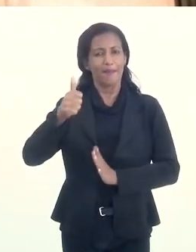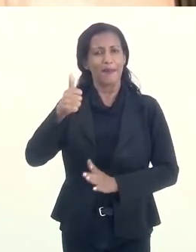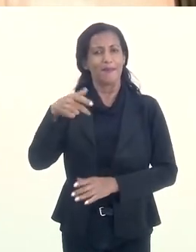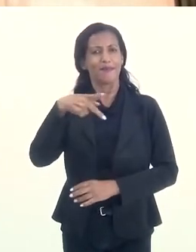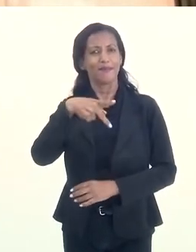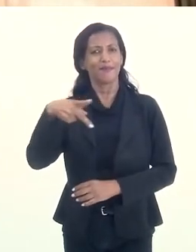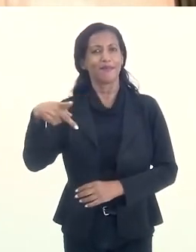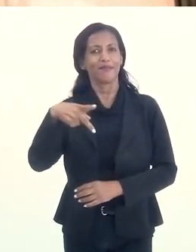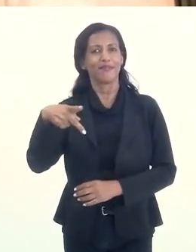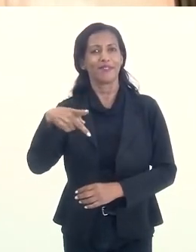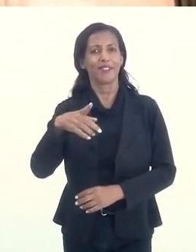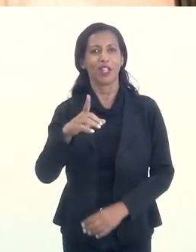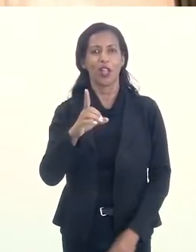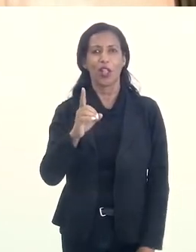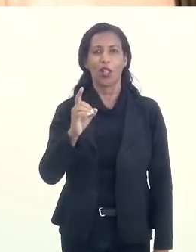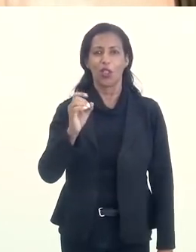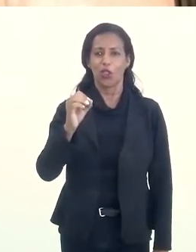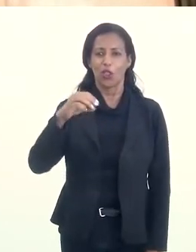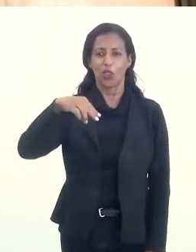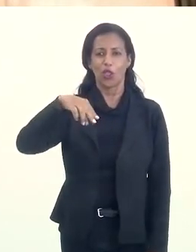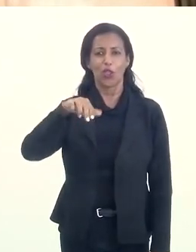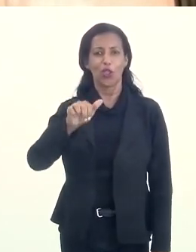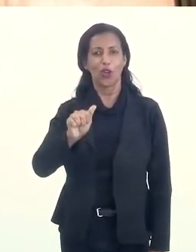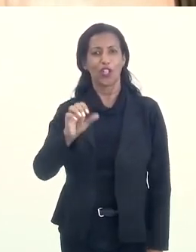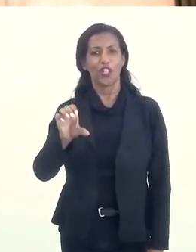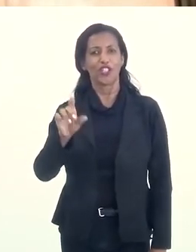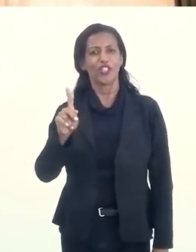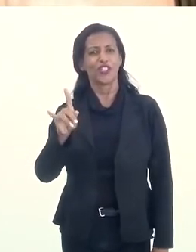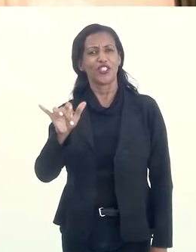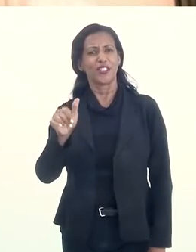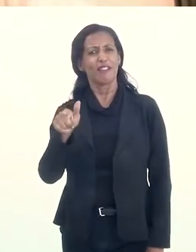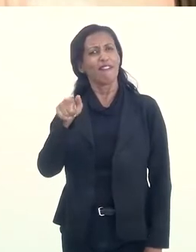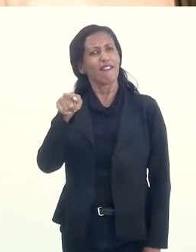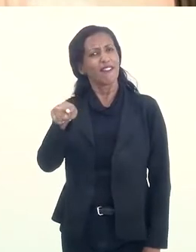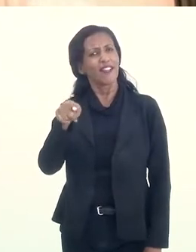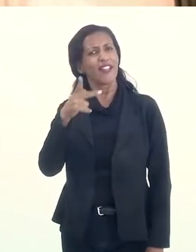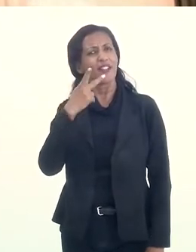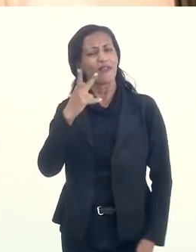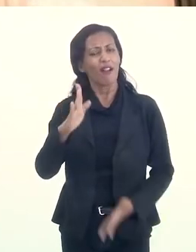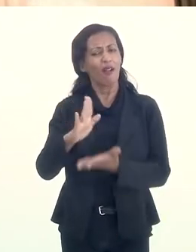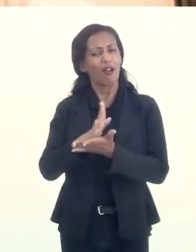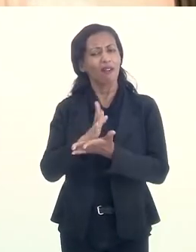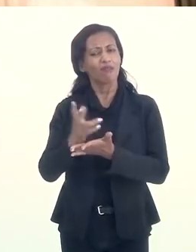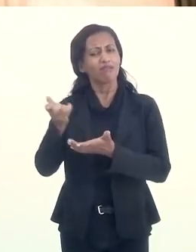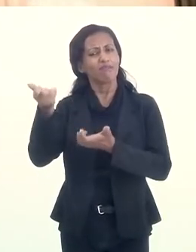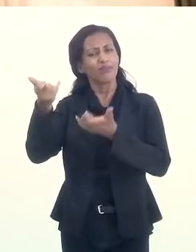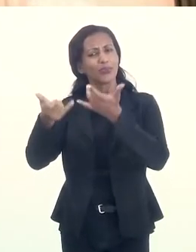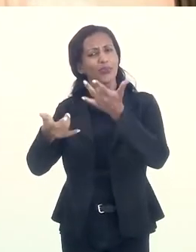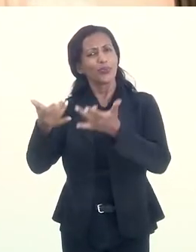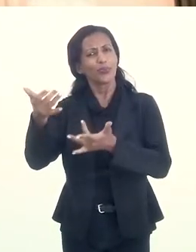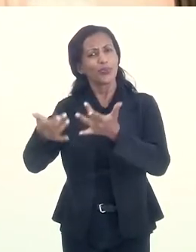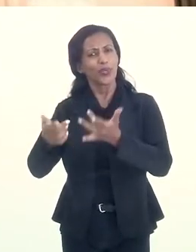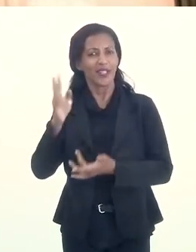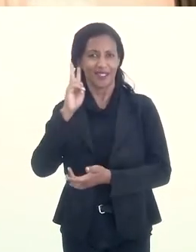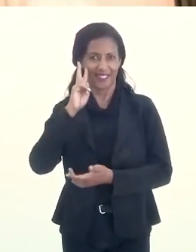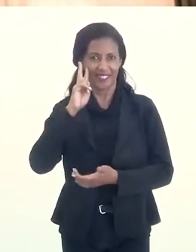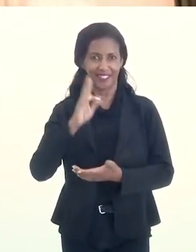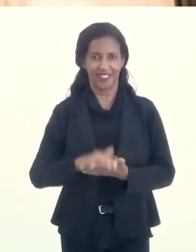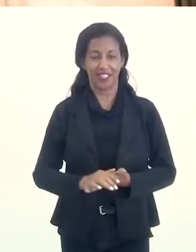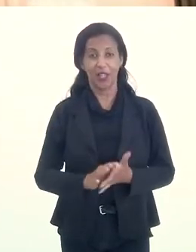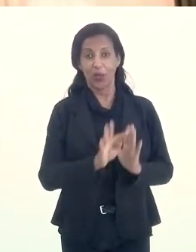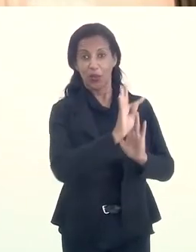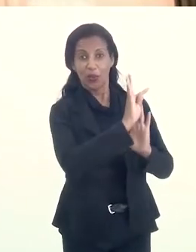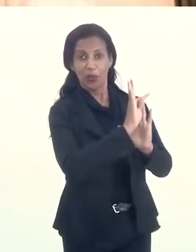primeira professora, chamada Dona Chiquinho. E ali eu conto alguma coisa dessa história.